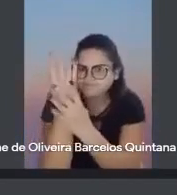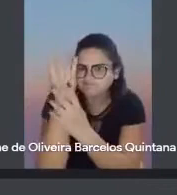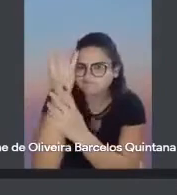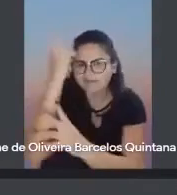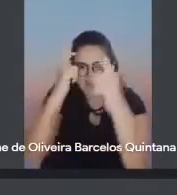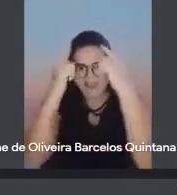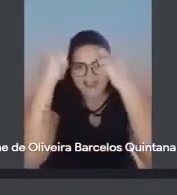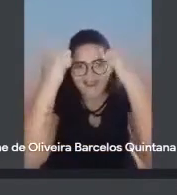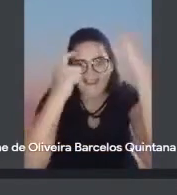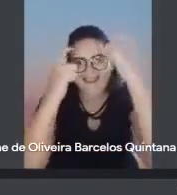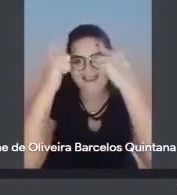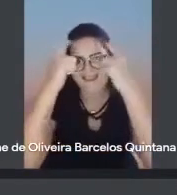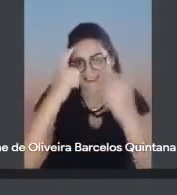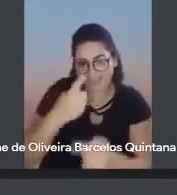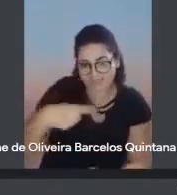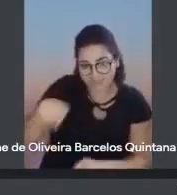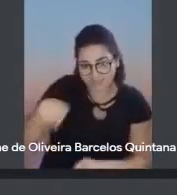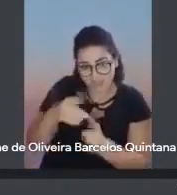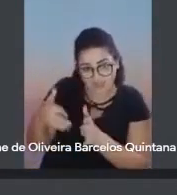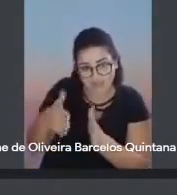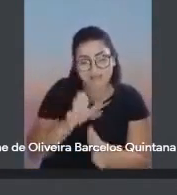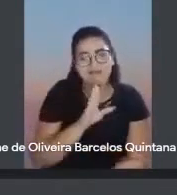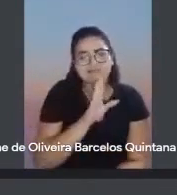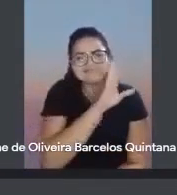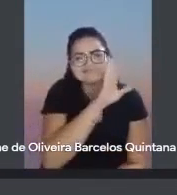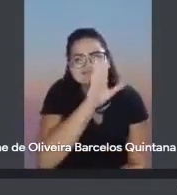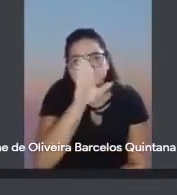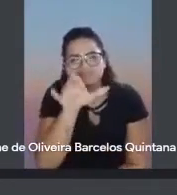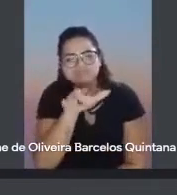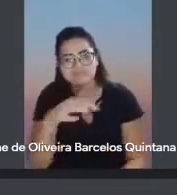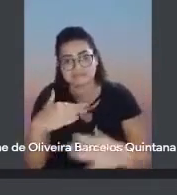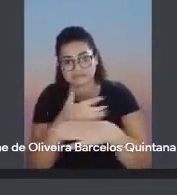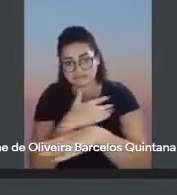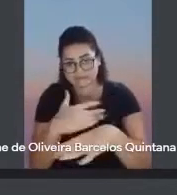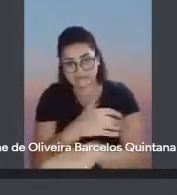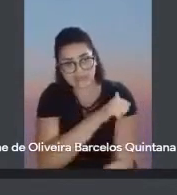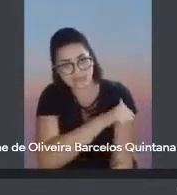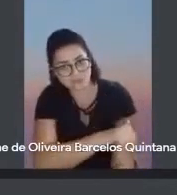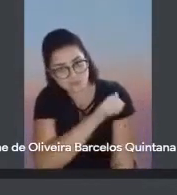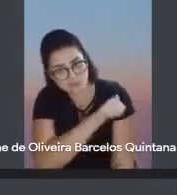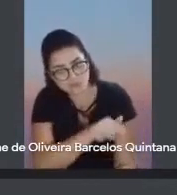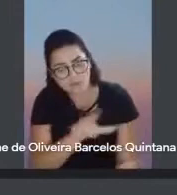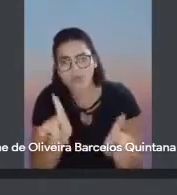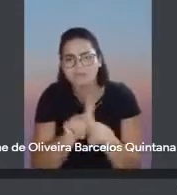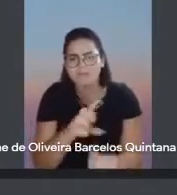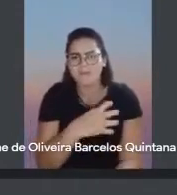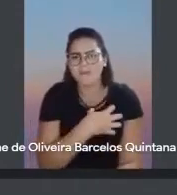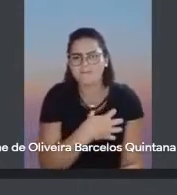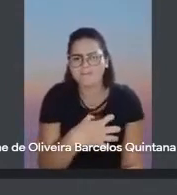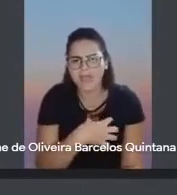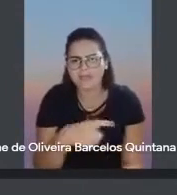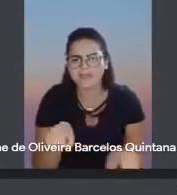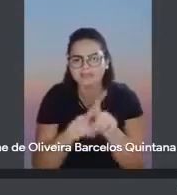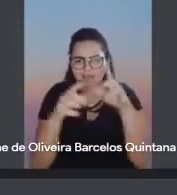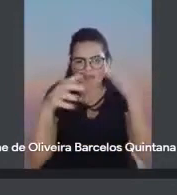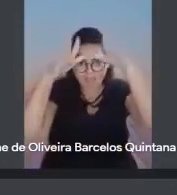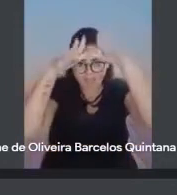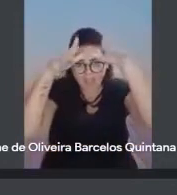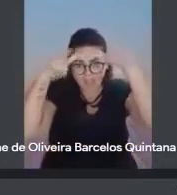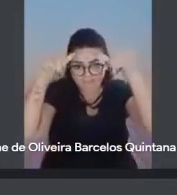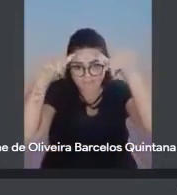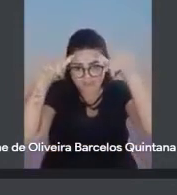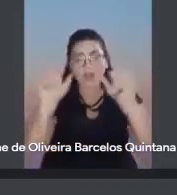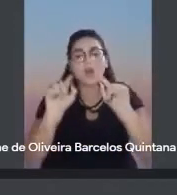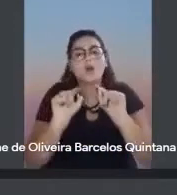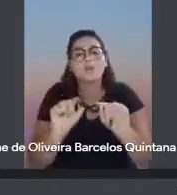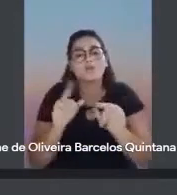até então pelas cidades do Rio de Janeiro e também pela Bahia e pela Amazônia, ele tem que